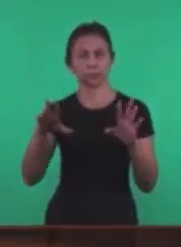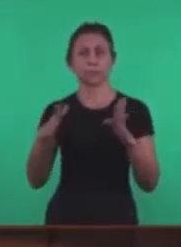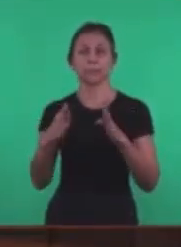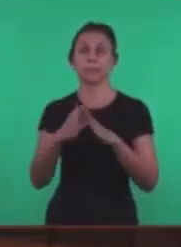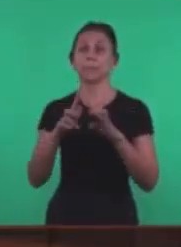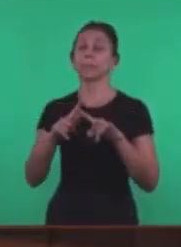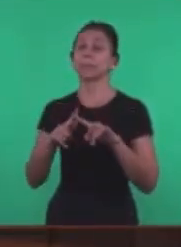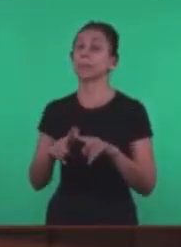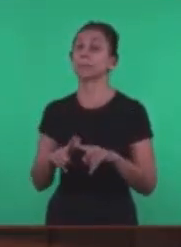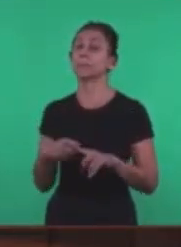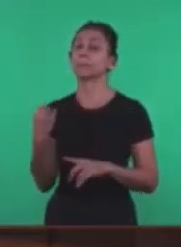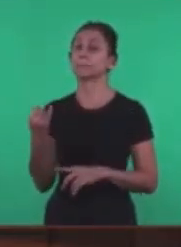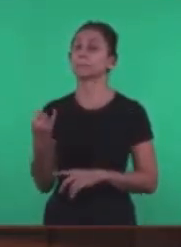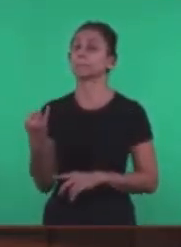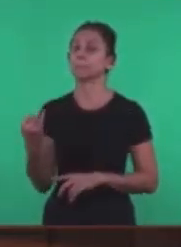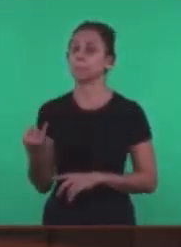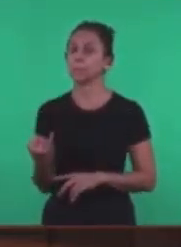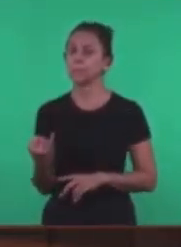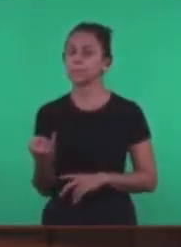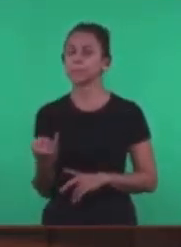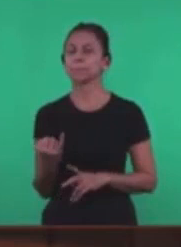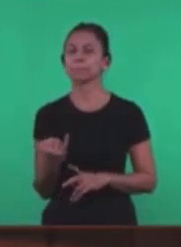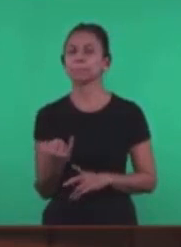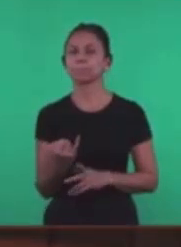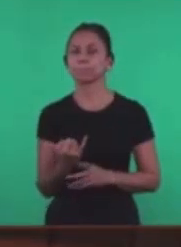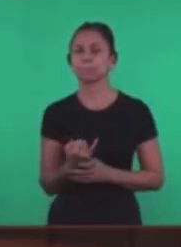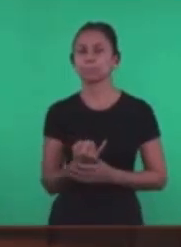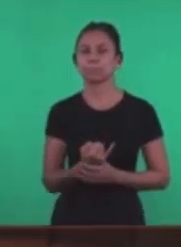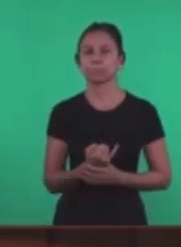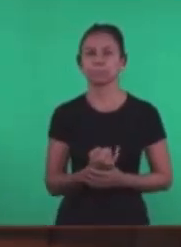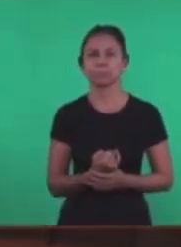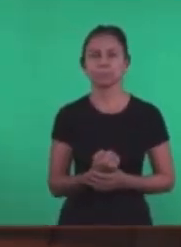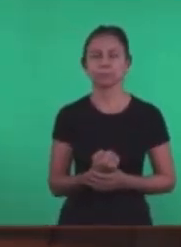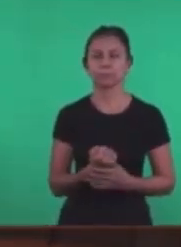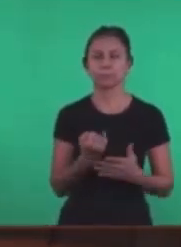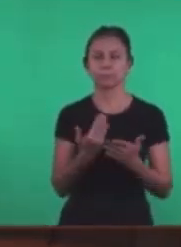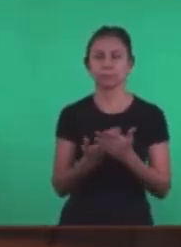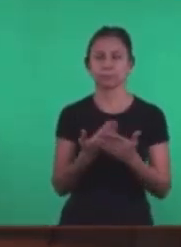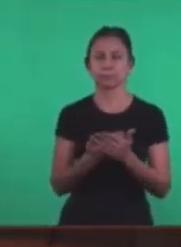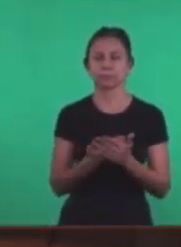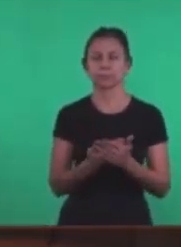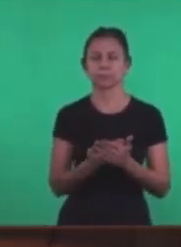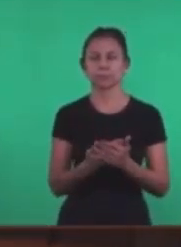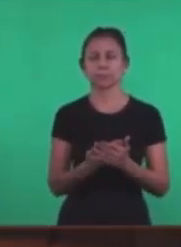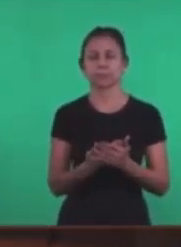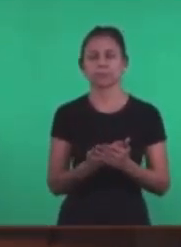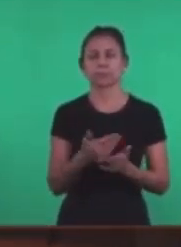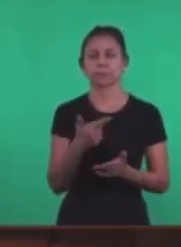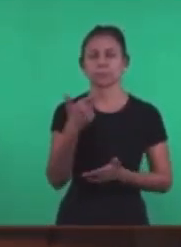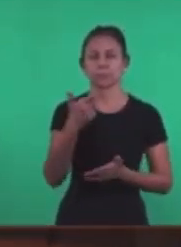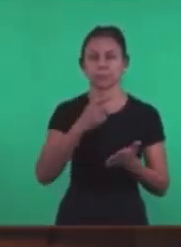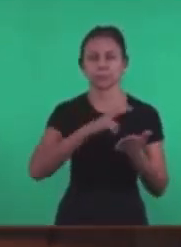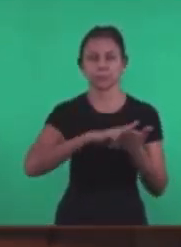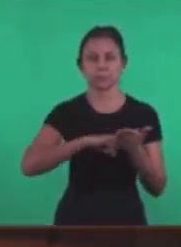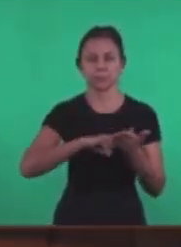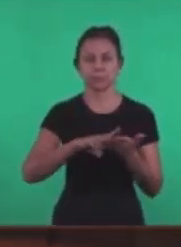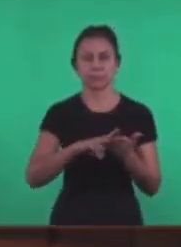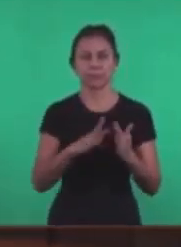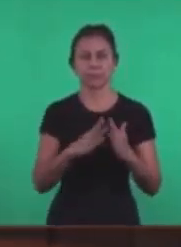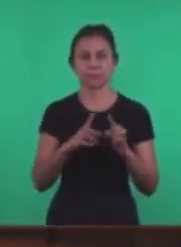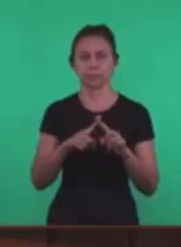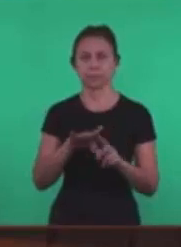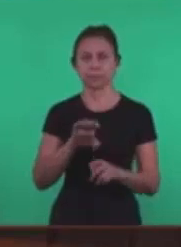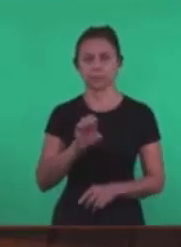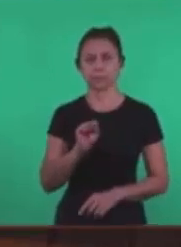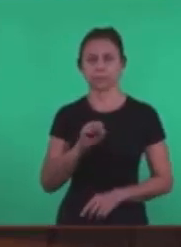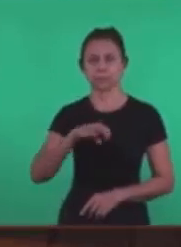preparada Para entrarmos Na segunda carta Que é A igreja de Esmirna Assim